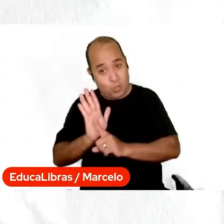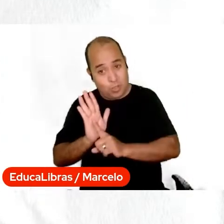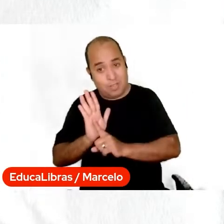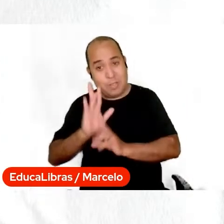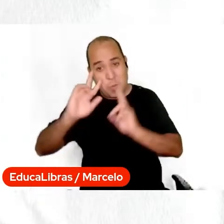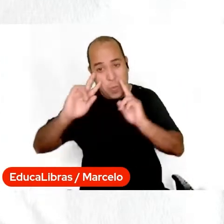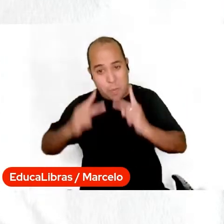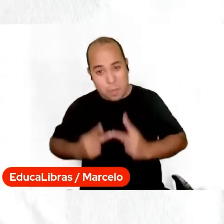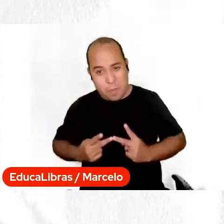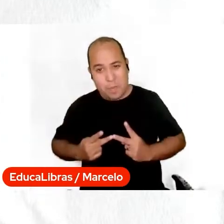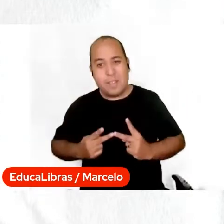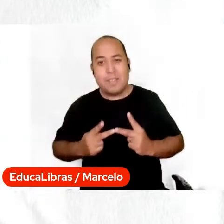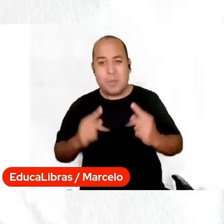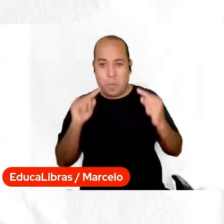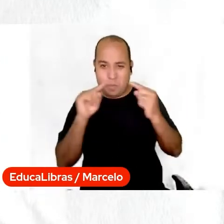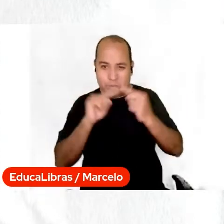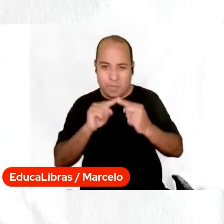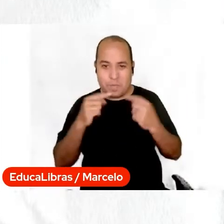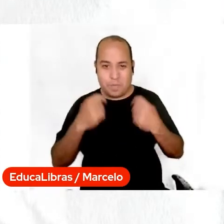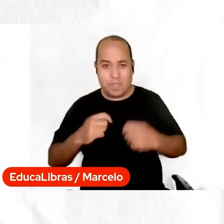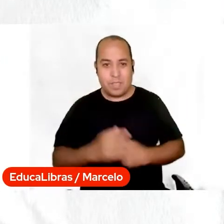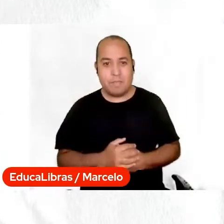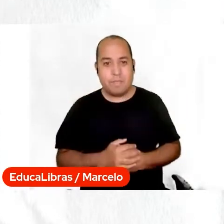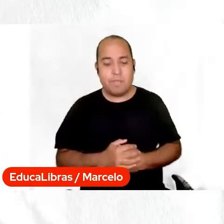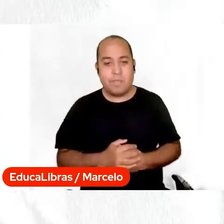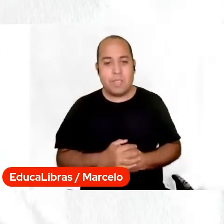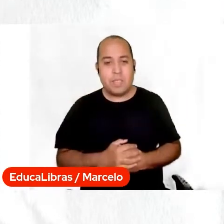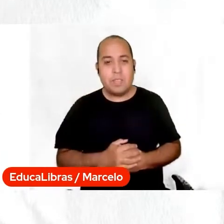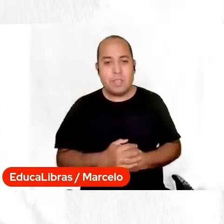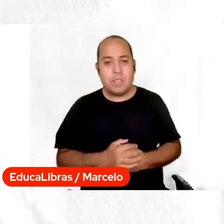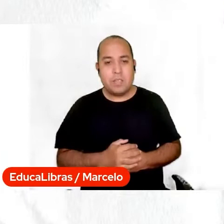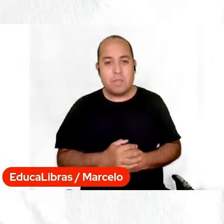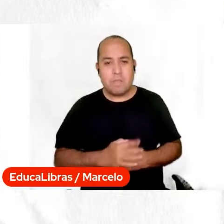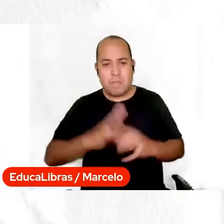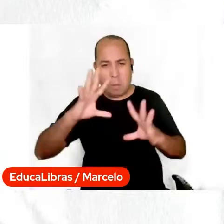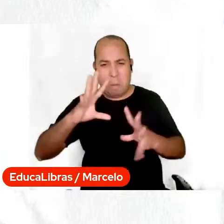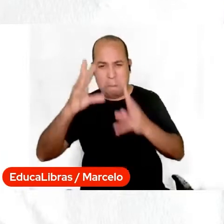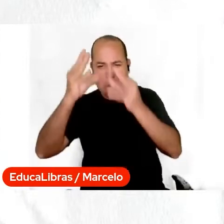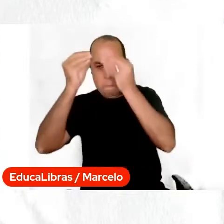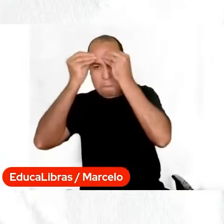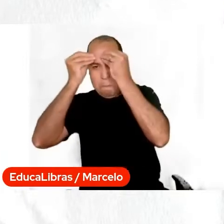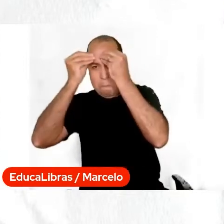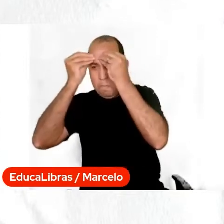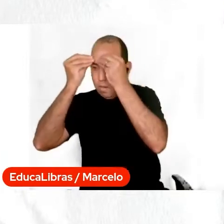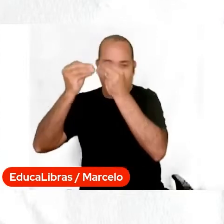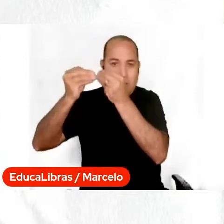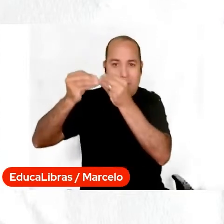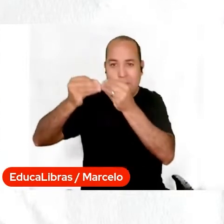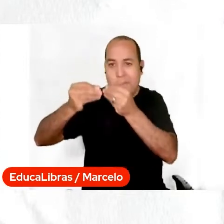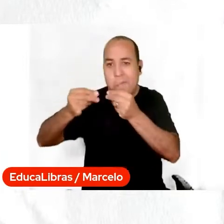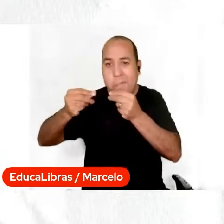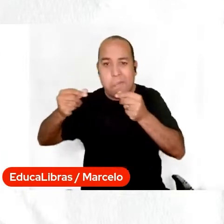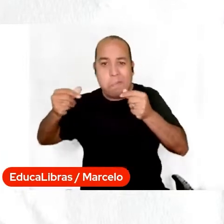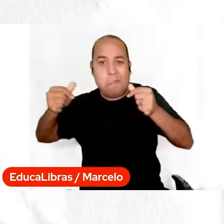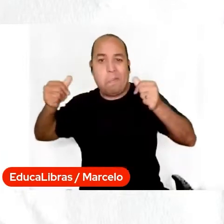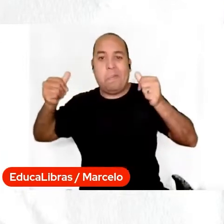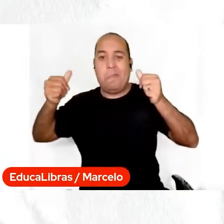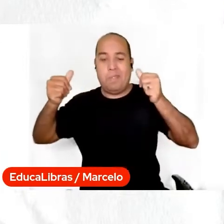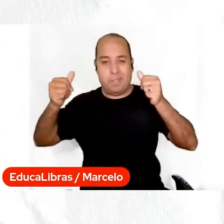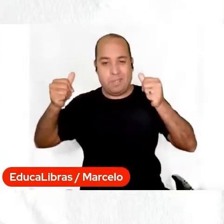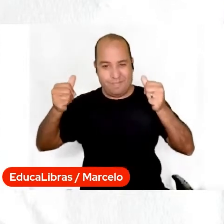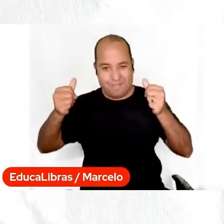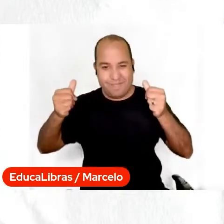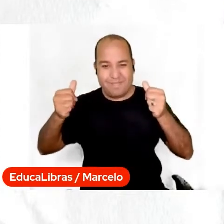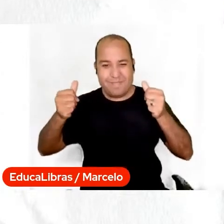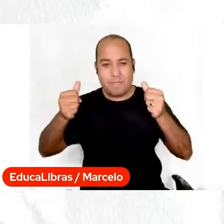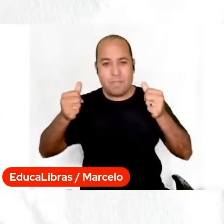que... É um enfrentamento da desconstrução e do enraizamento de várias falas, desse senso comum,